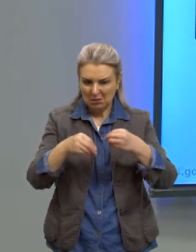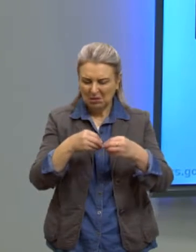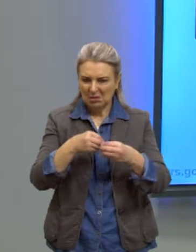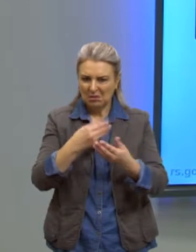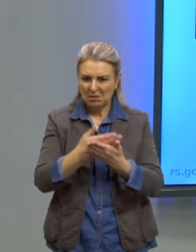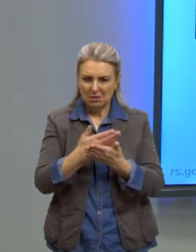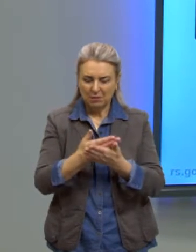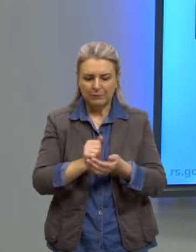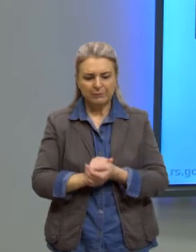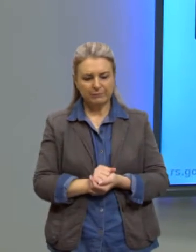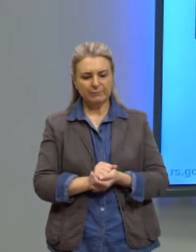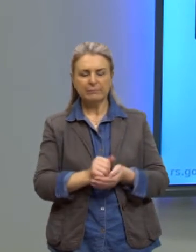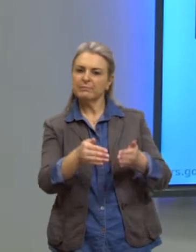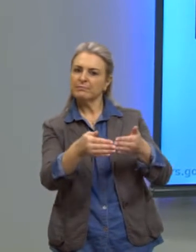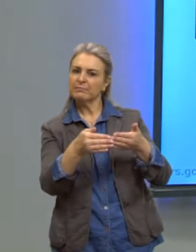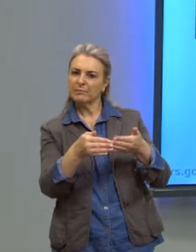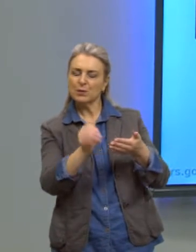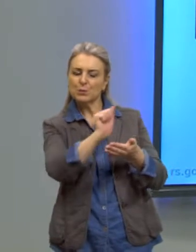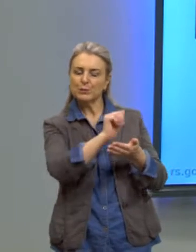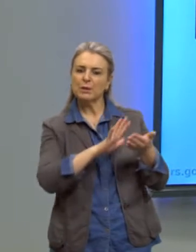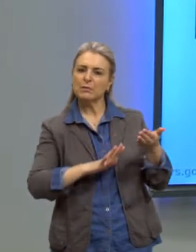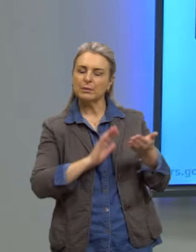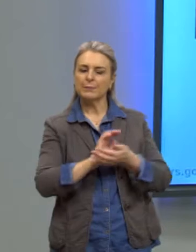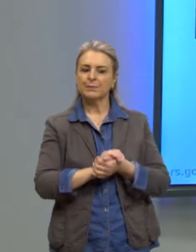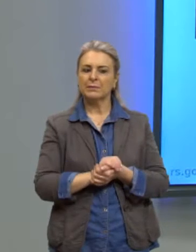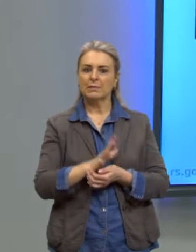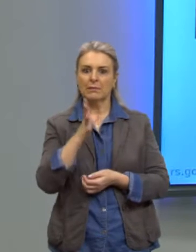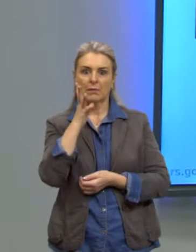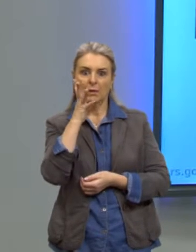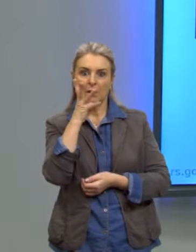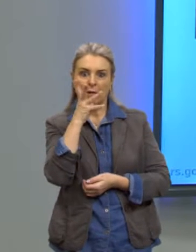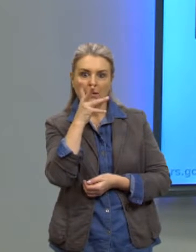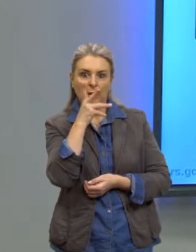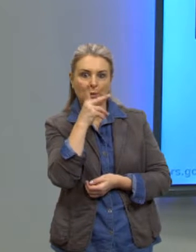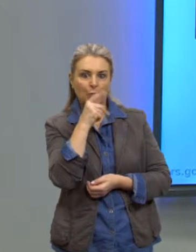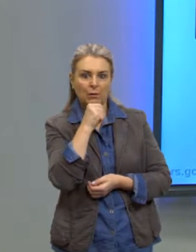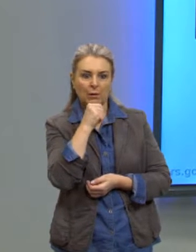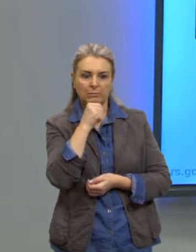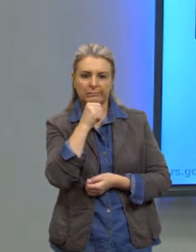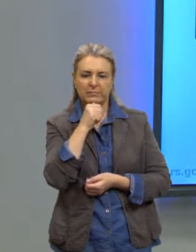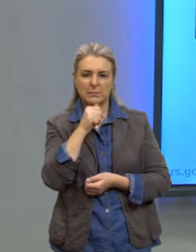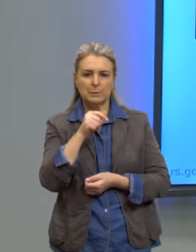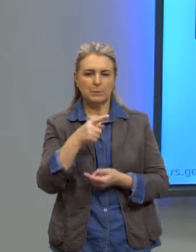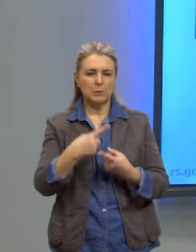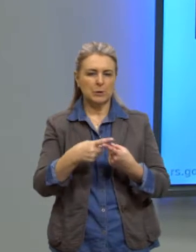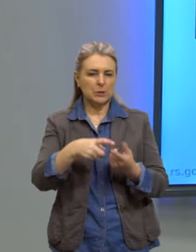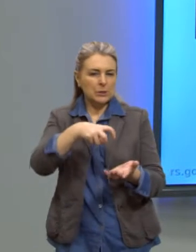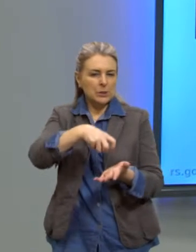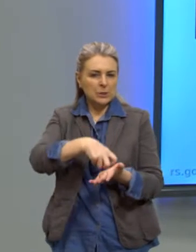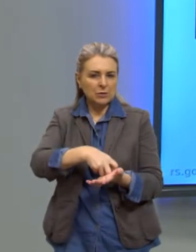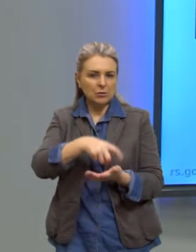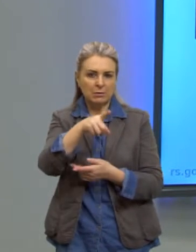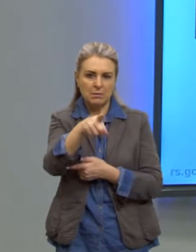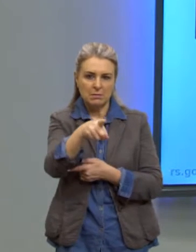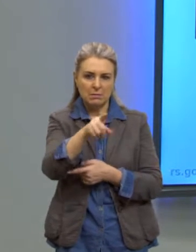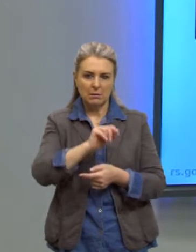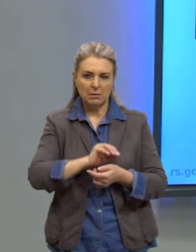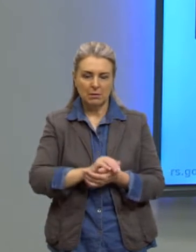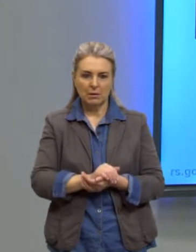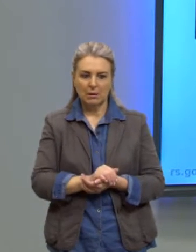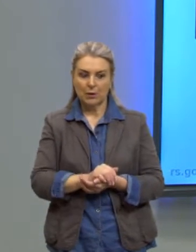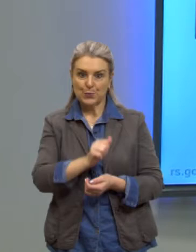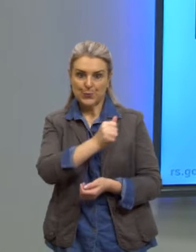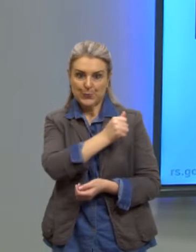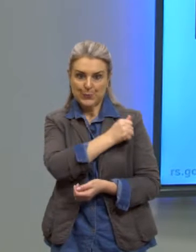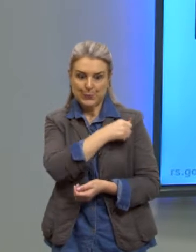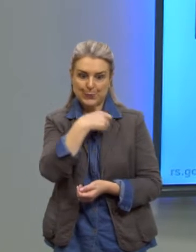aplicou uma tarefa e disse assim, essa tarefa vai ser bastante demorada, eu vou dar como castigo para esses alunos. Os alunos deveriam encontrar